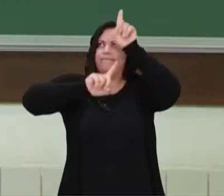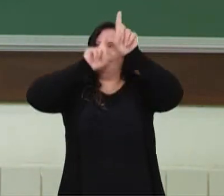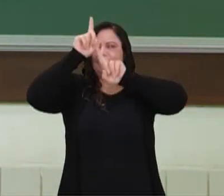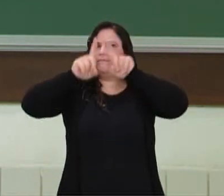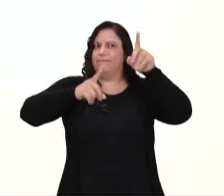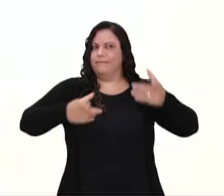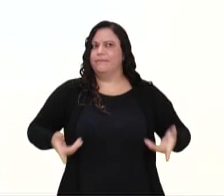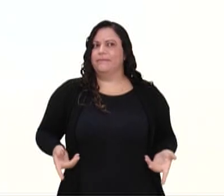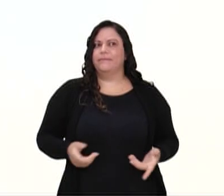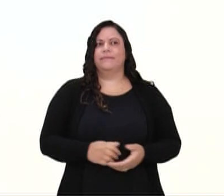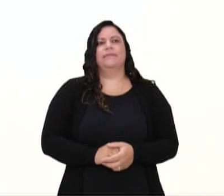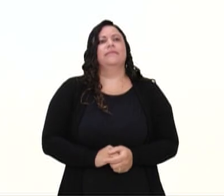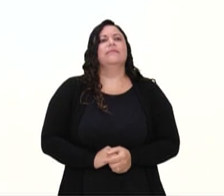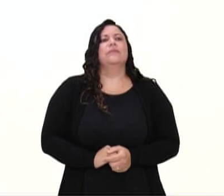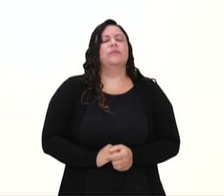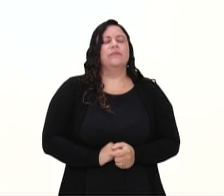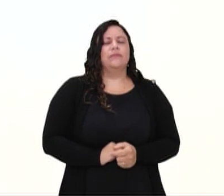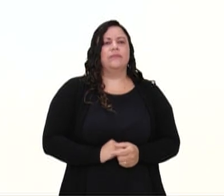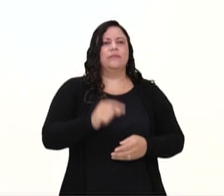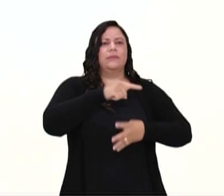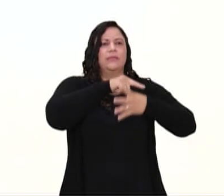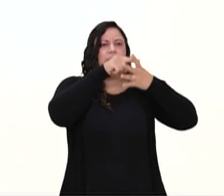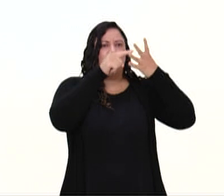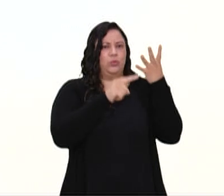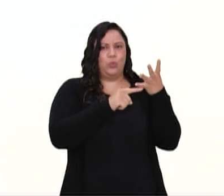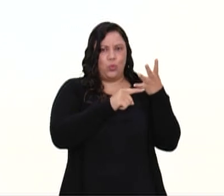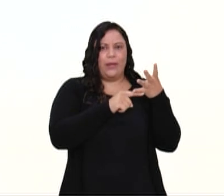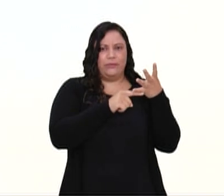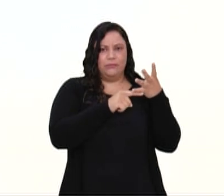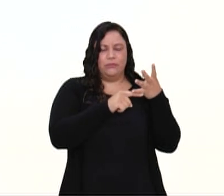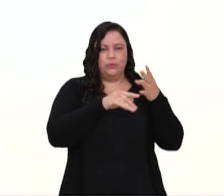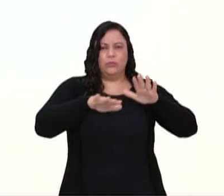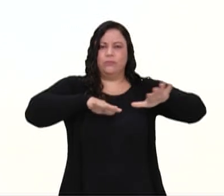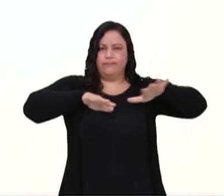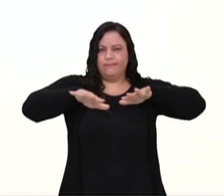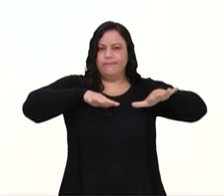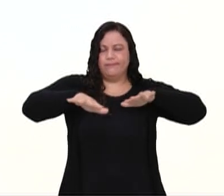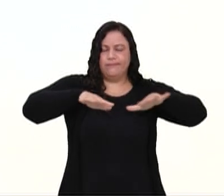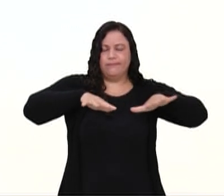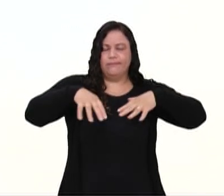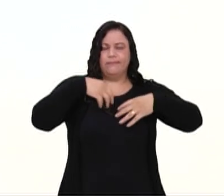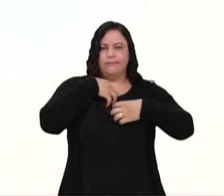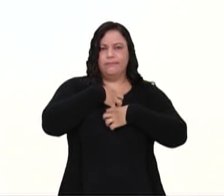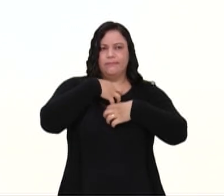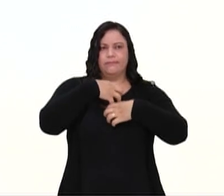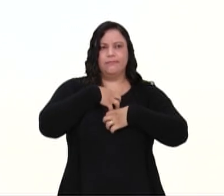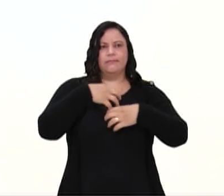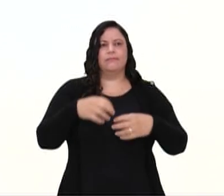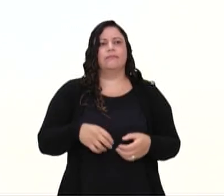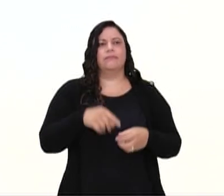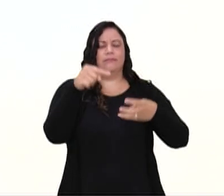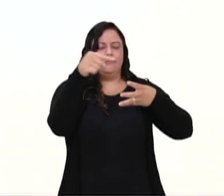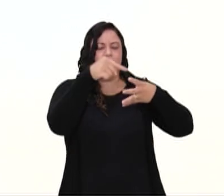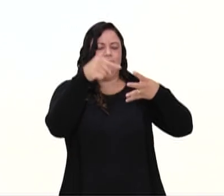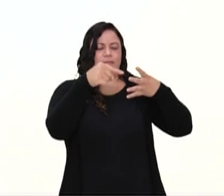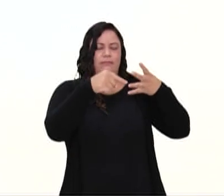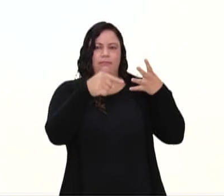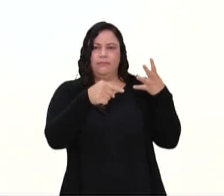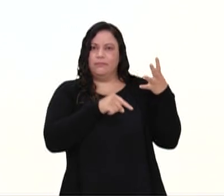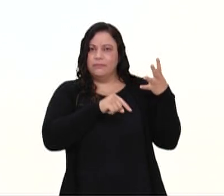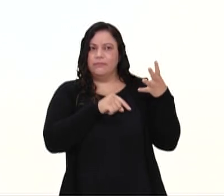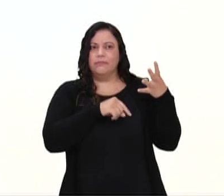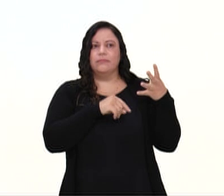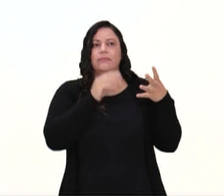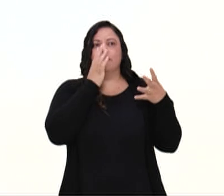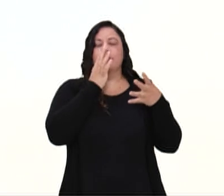Que ele tem os ritmos, os quatro ritmos que são básicos, né? São a base dele, que é a salsa, merengue, o regatom e a